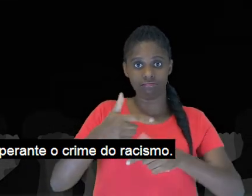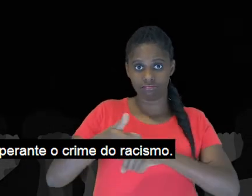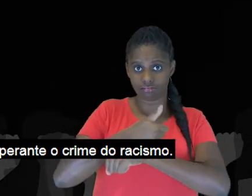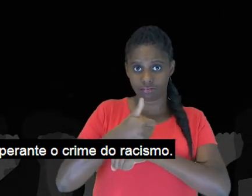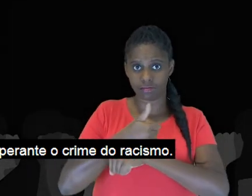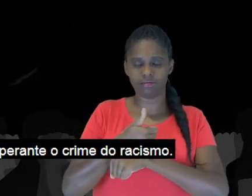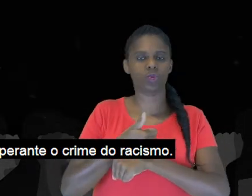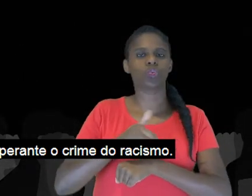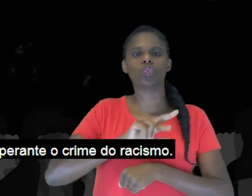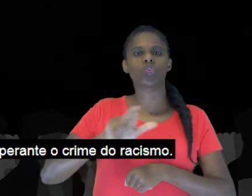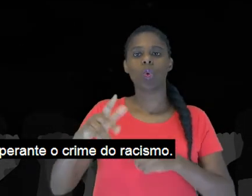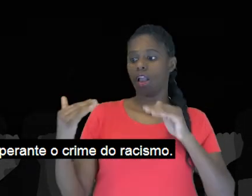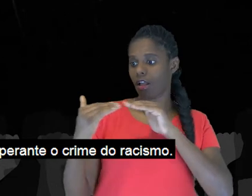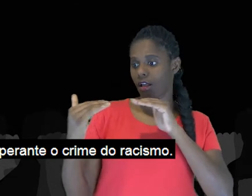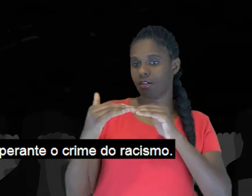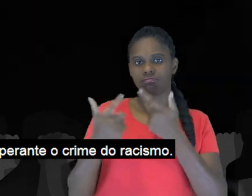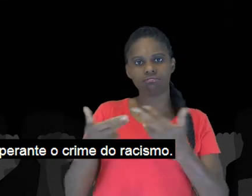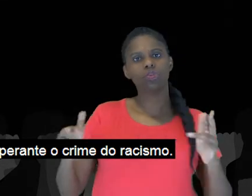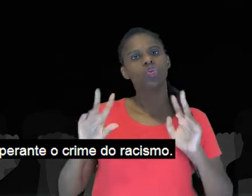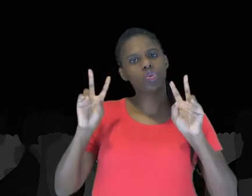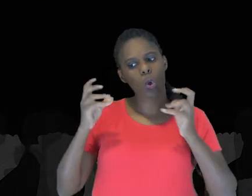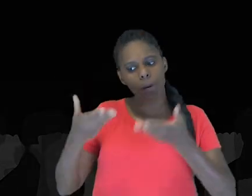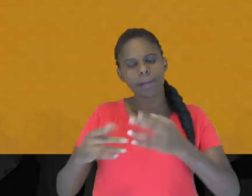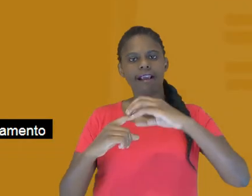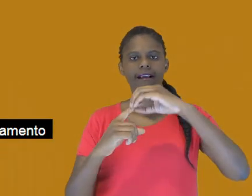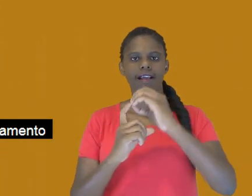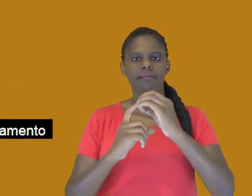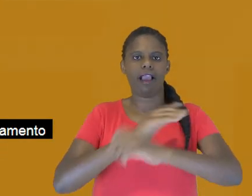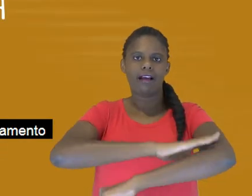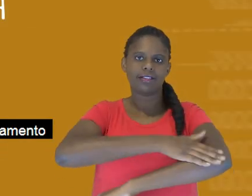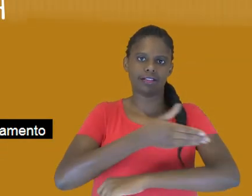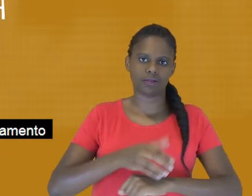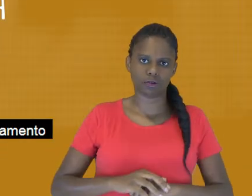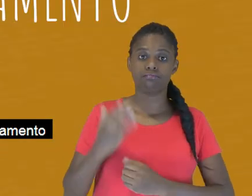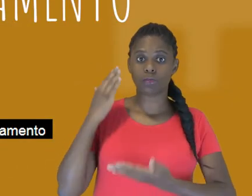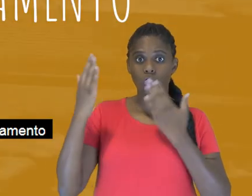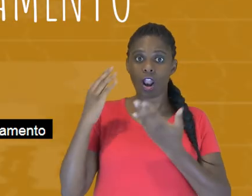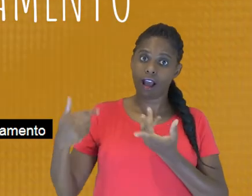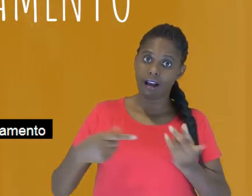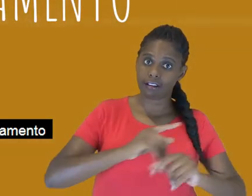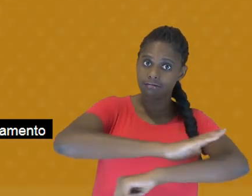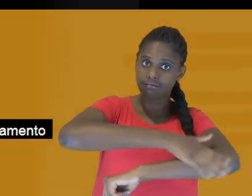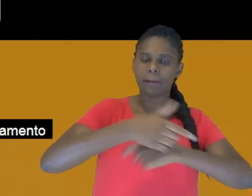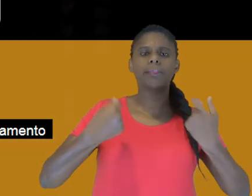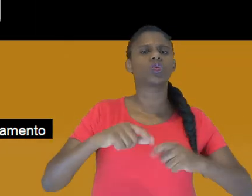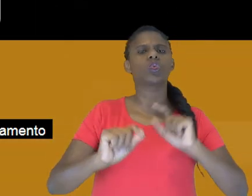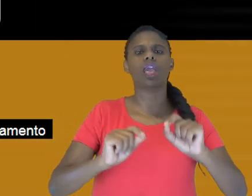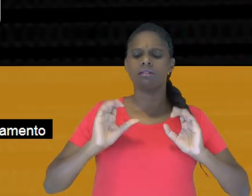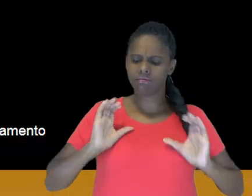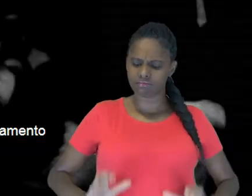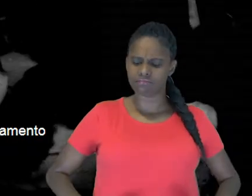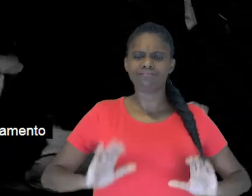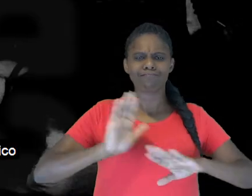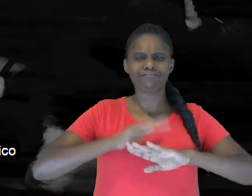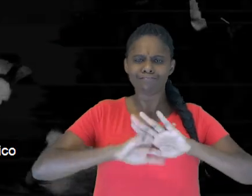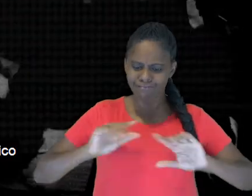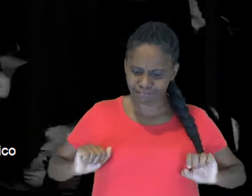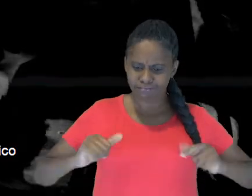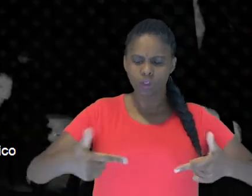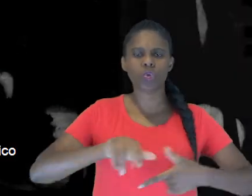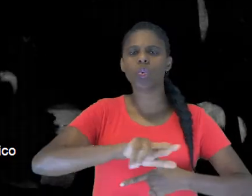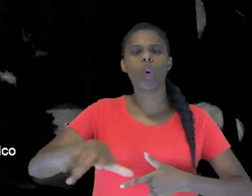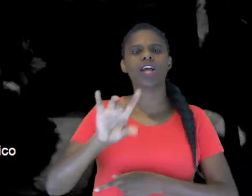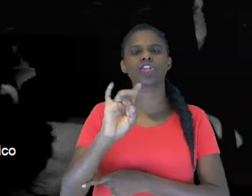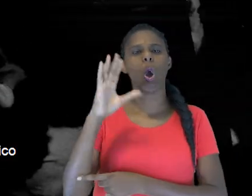e nem se omitirão perante o crime do racismo. Uma psicologia antirracista requer um comportamento proativo e não apenas uma